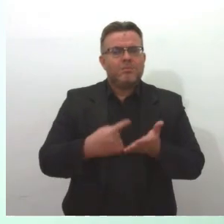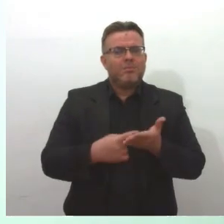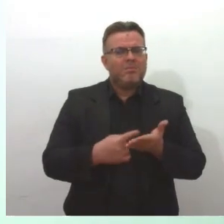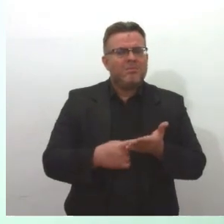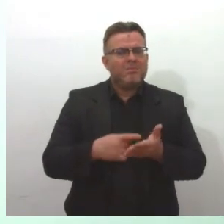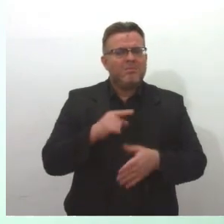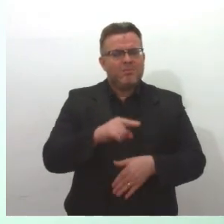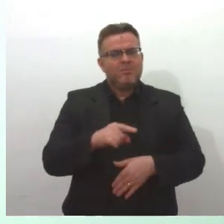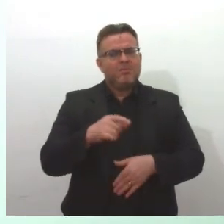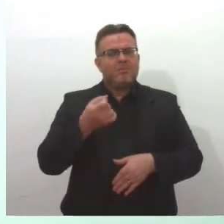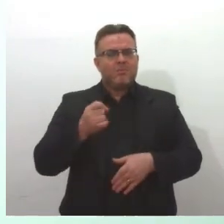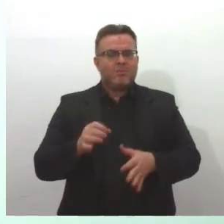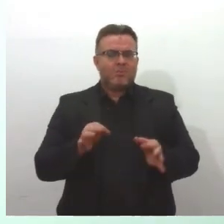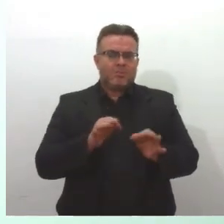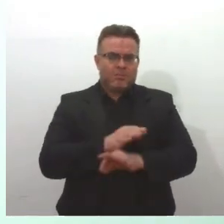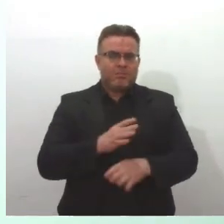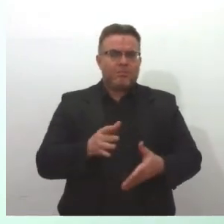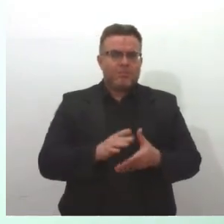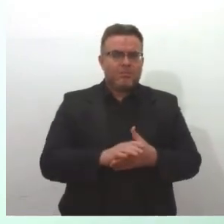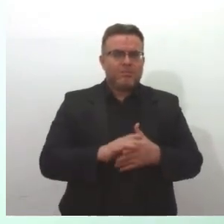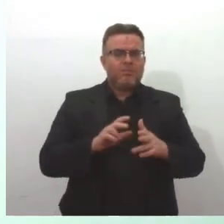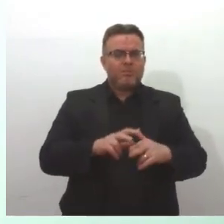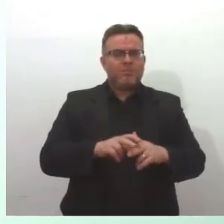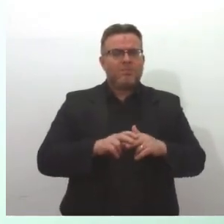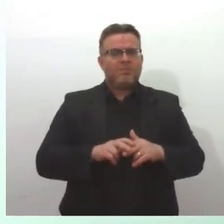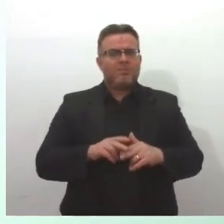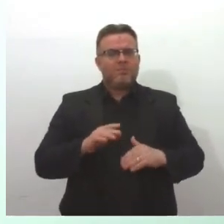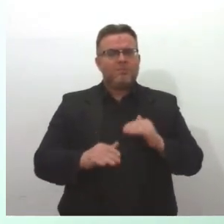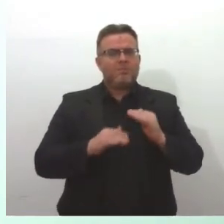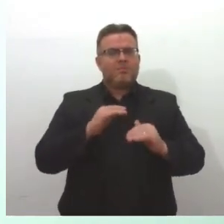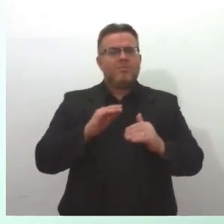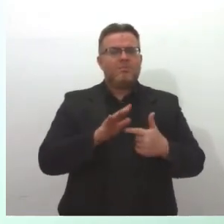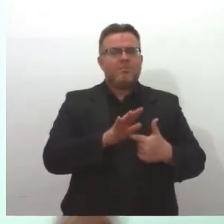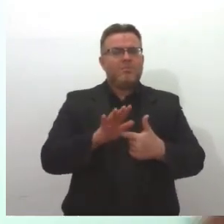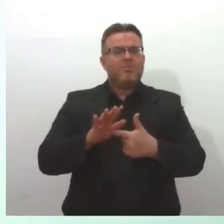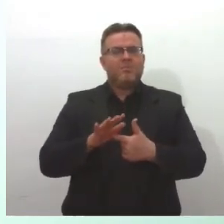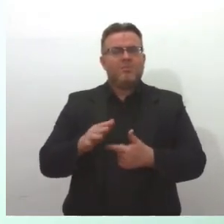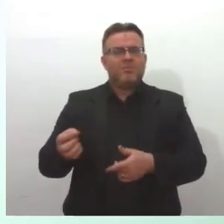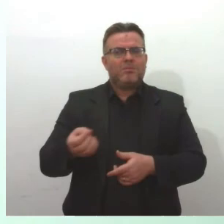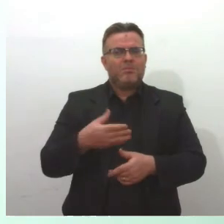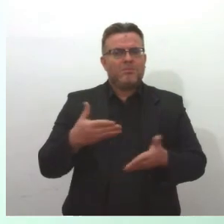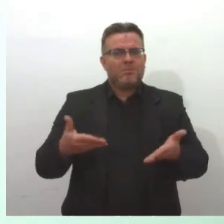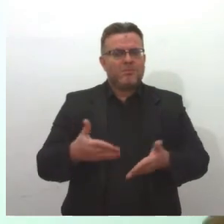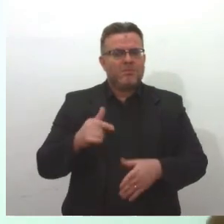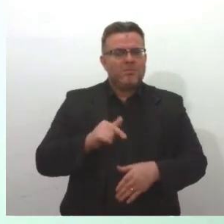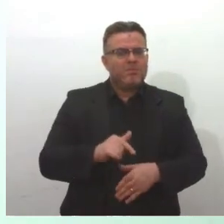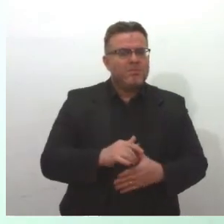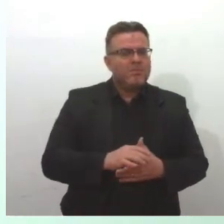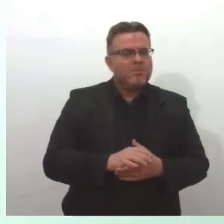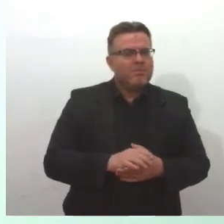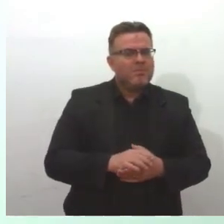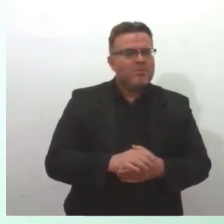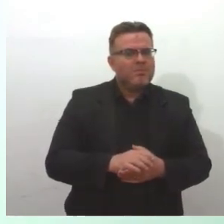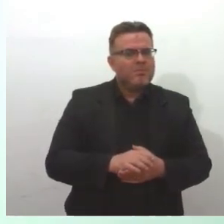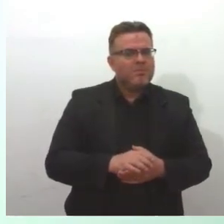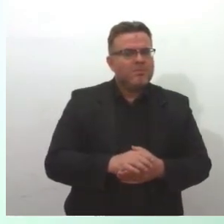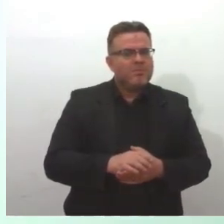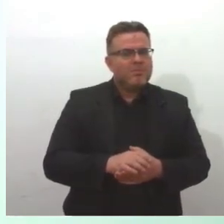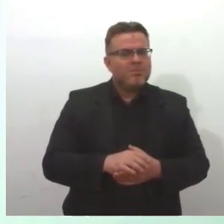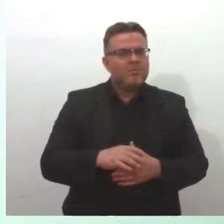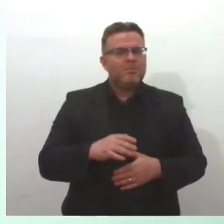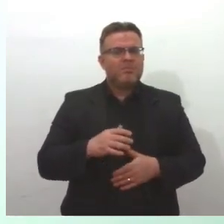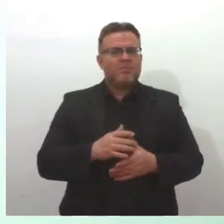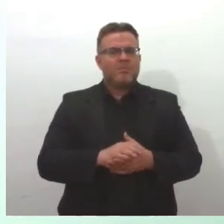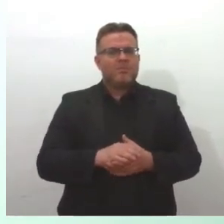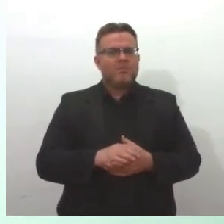do Estado, na Rua Santa Luzia. E nesse posto, onde já não existe um sistema de agendamento, é chegar e ser atendido das 8 às 12